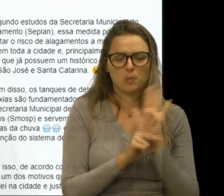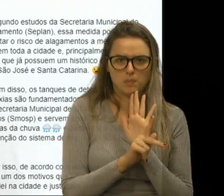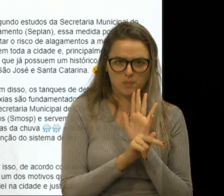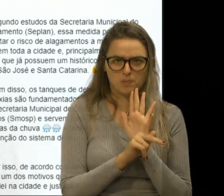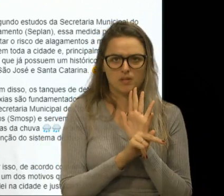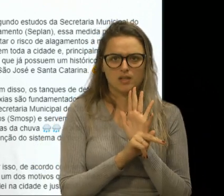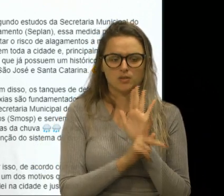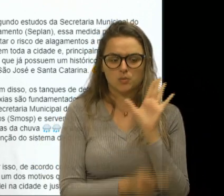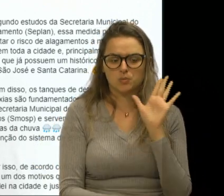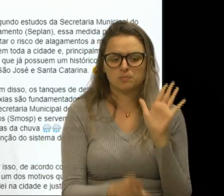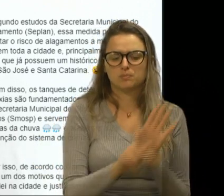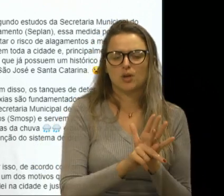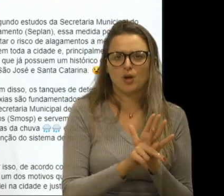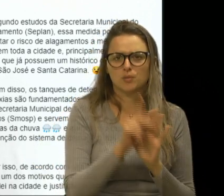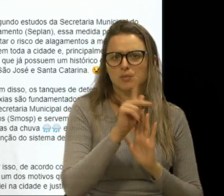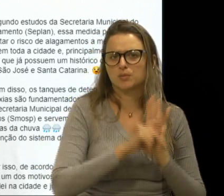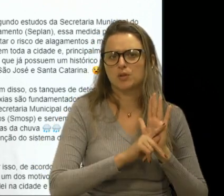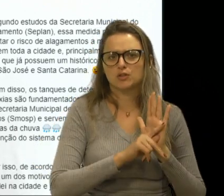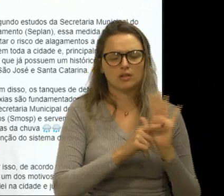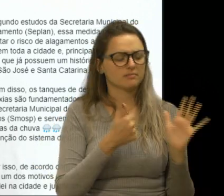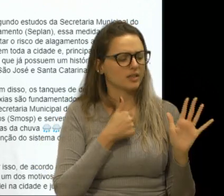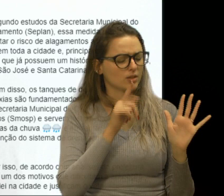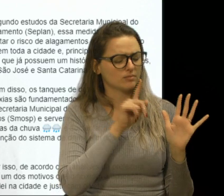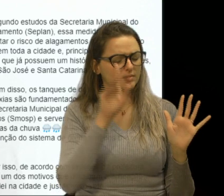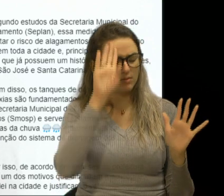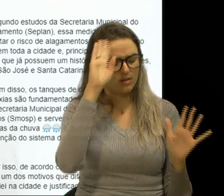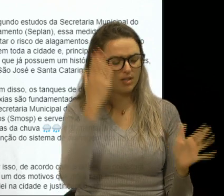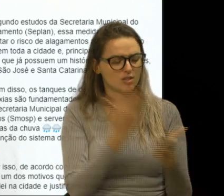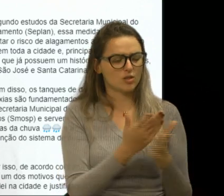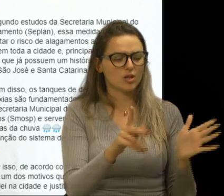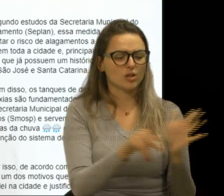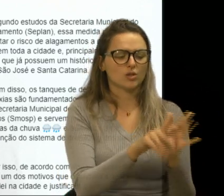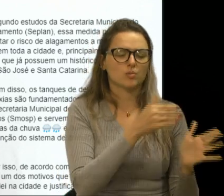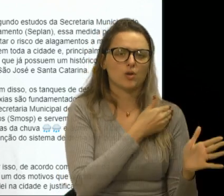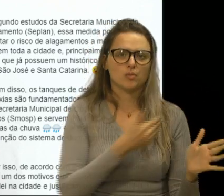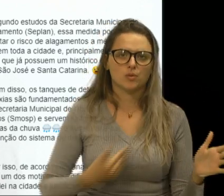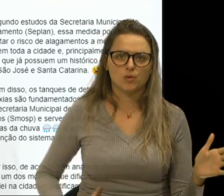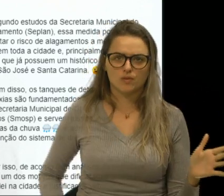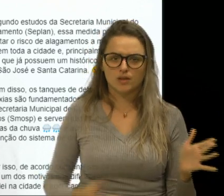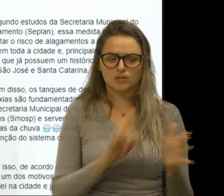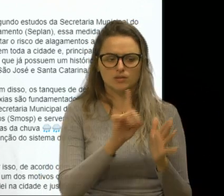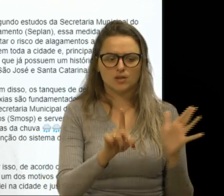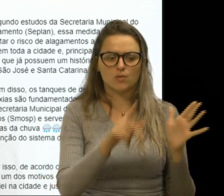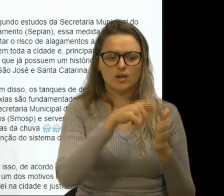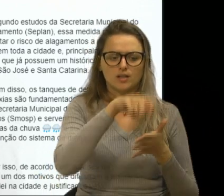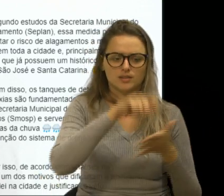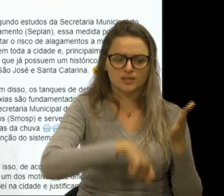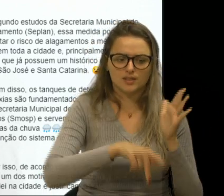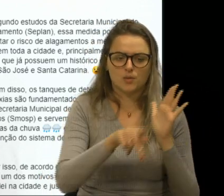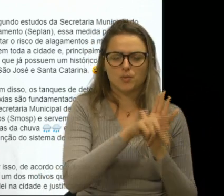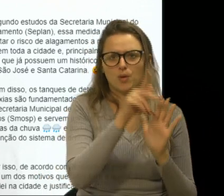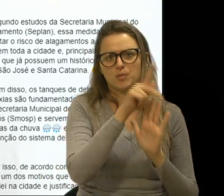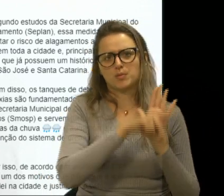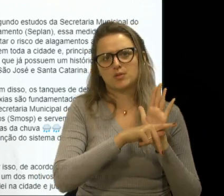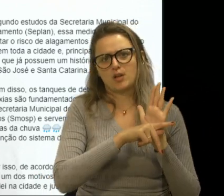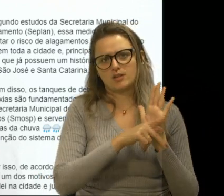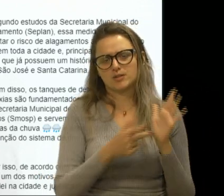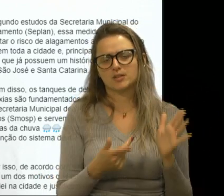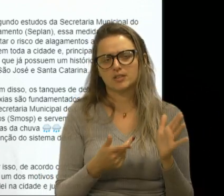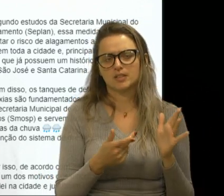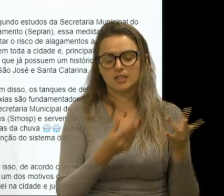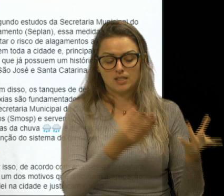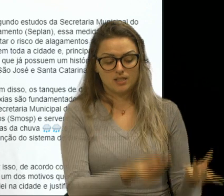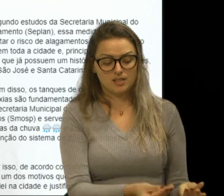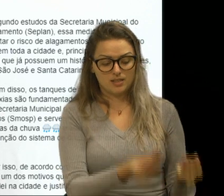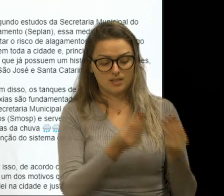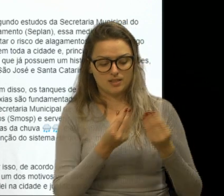projeto, eu não conheço, nesses anos que estou nessa casa, de que um prefeito tenha encaminhado à casa